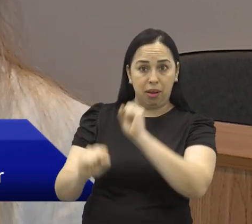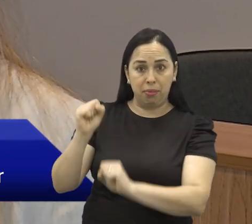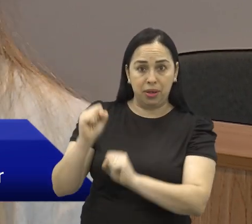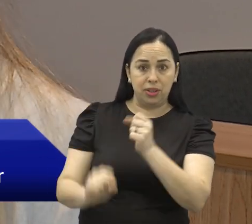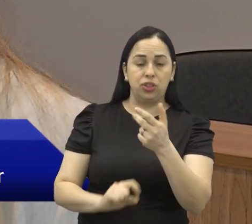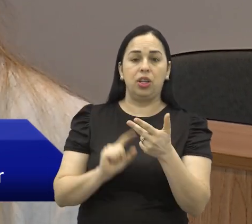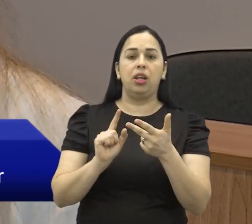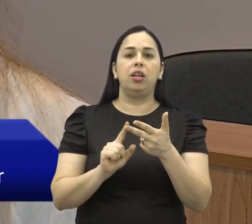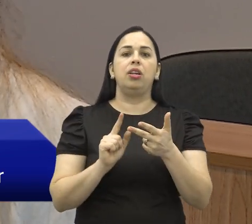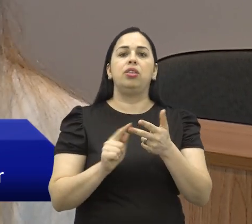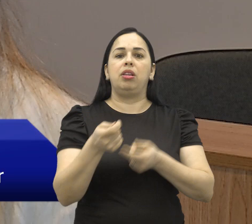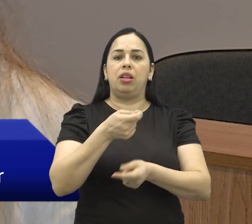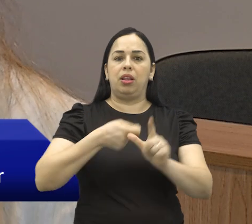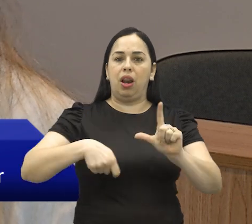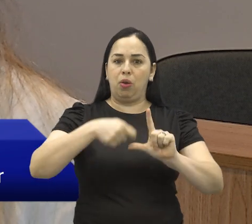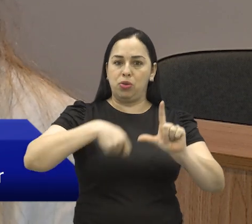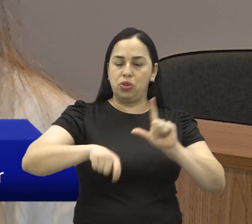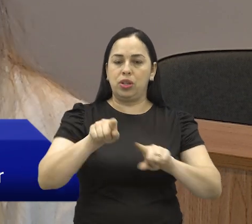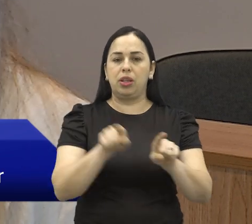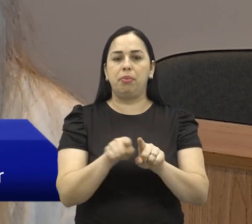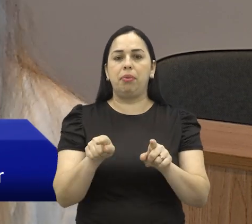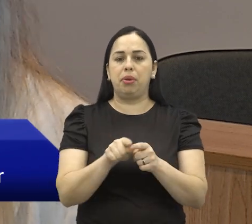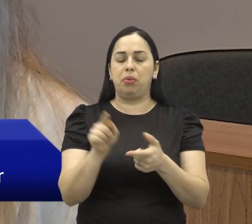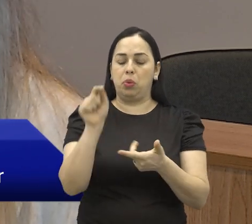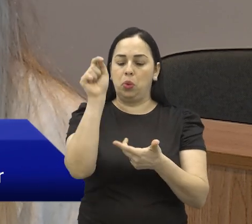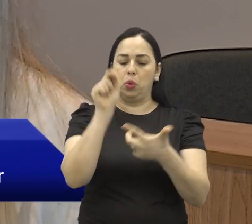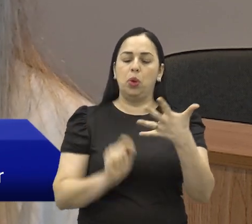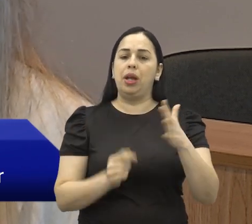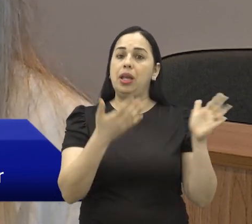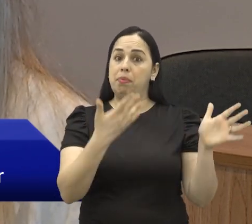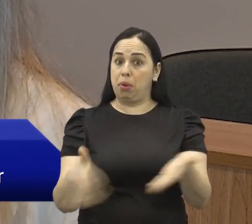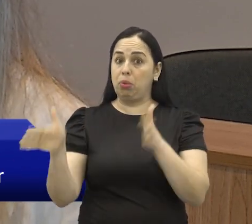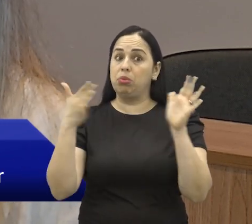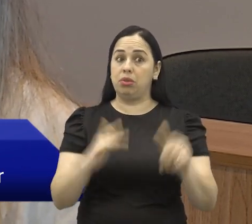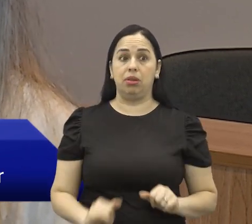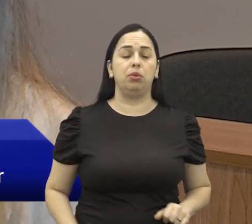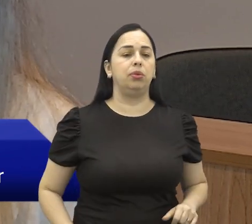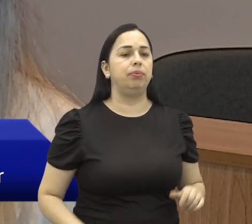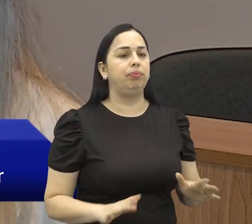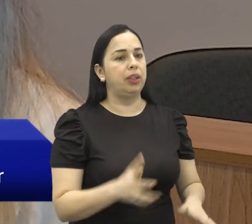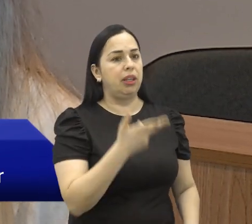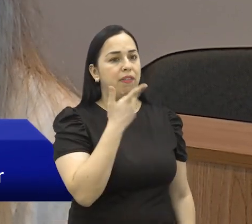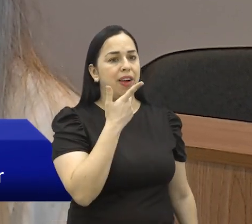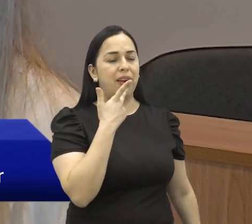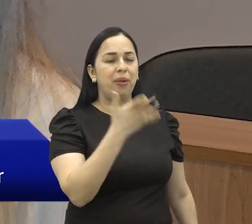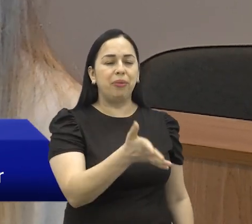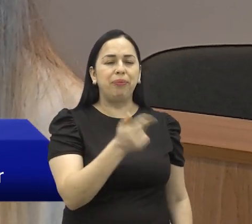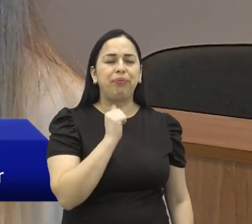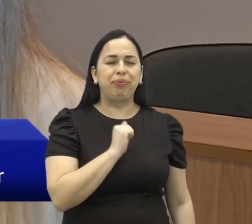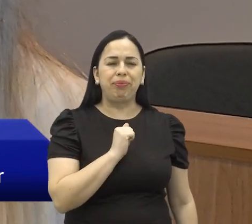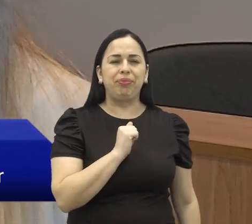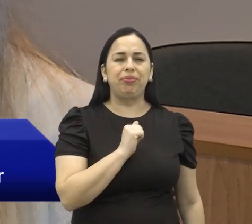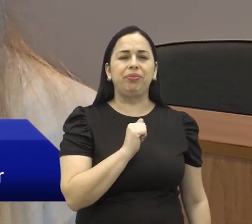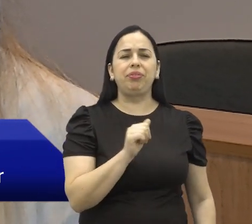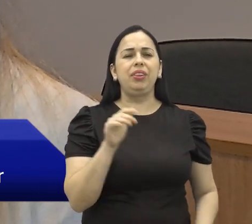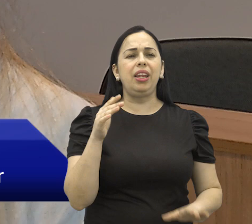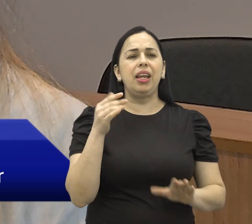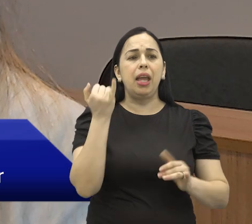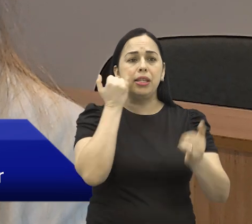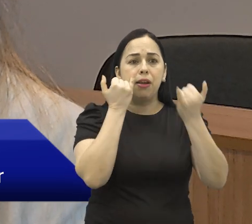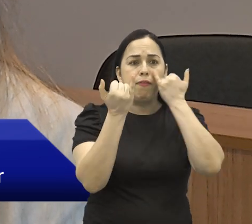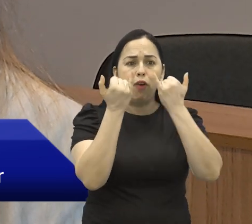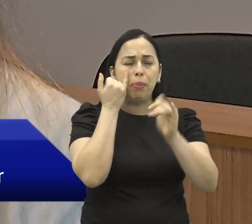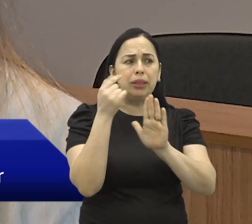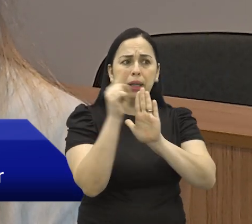No ramo de logística, produção, acho que é o nosso carro-chefe. E você disse uma coisa muito legal, porque esse levantamento